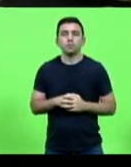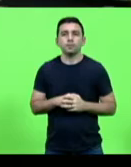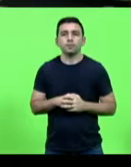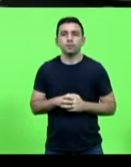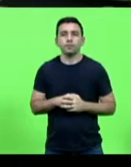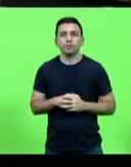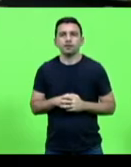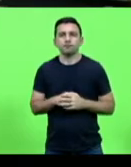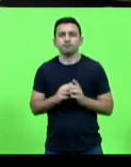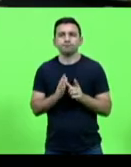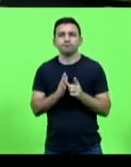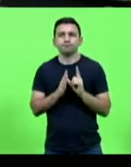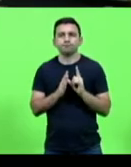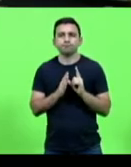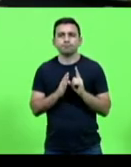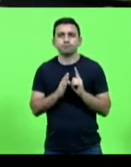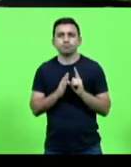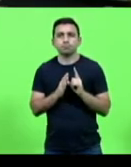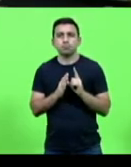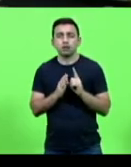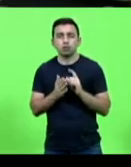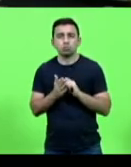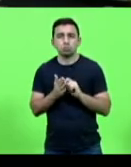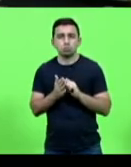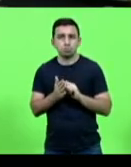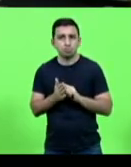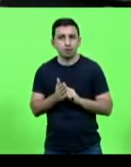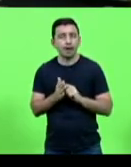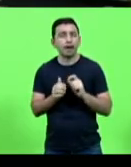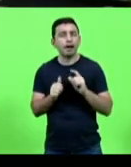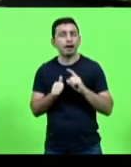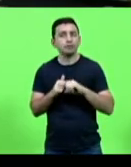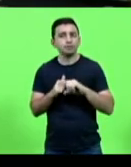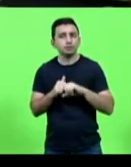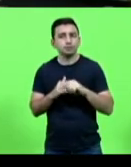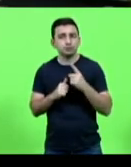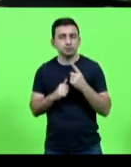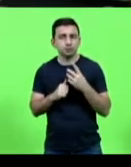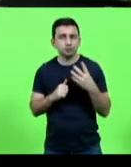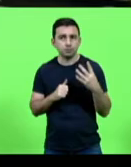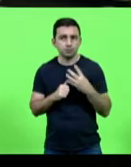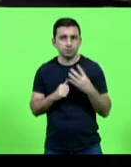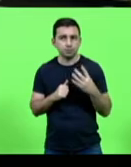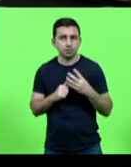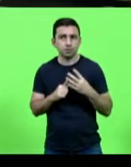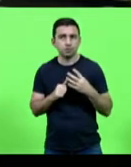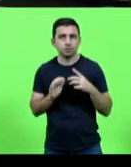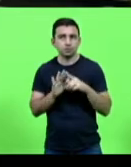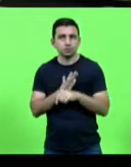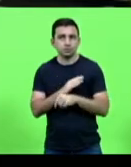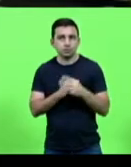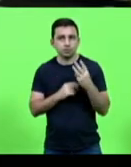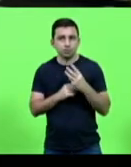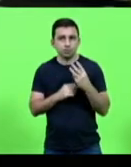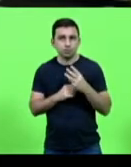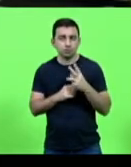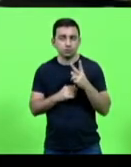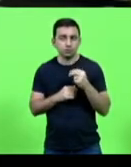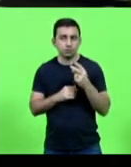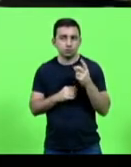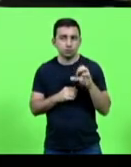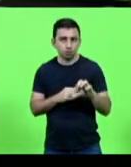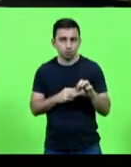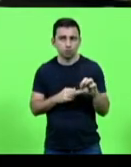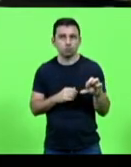Preliminarmente, anoto que, por força disposta dos artigos 144, inciso 3º e 209, inciso 3º do Regimento Interno,